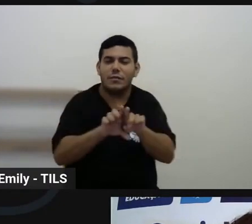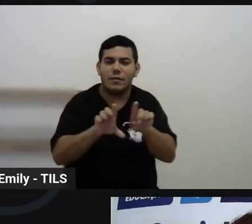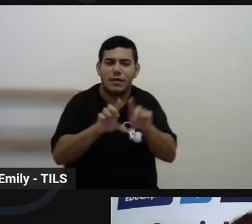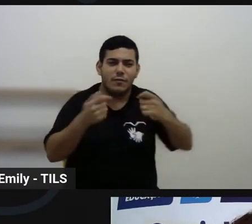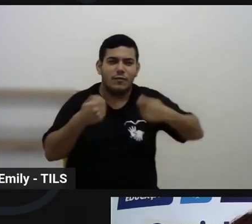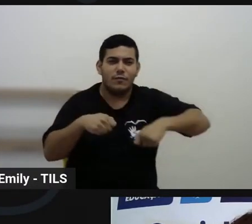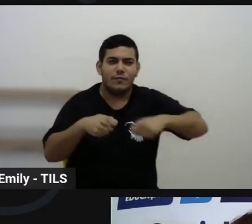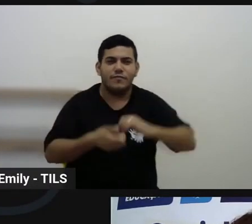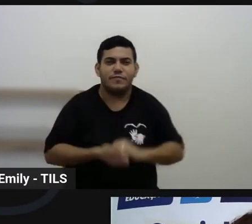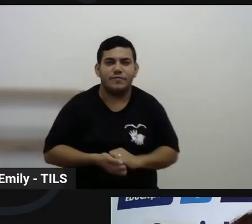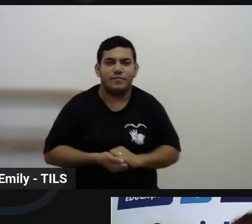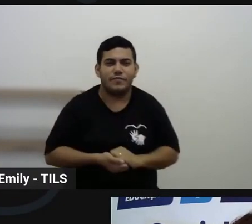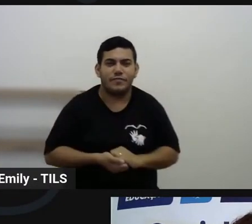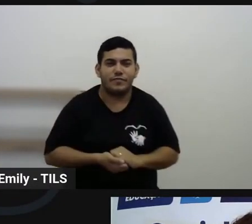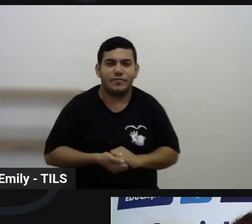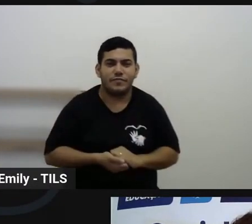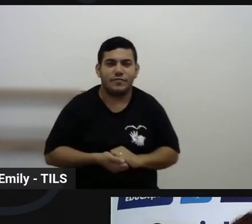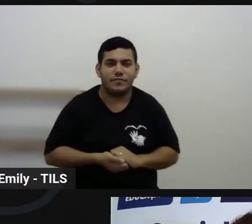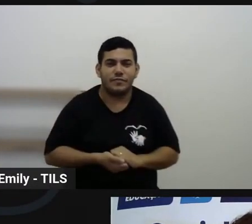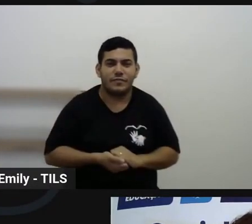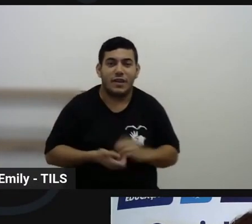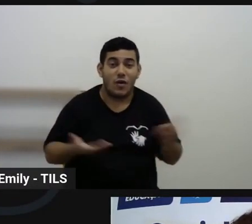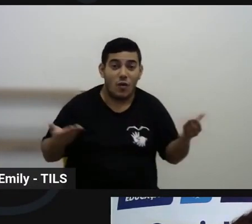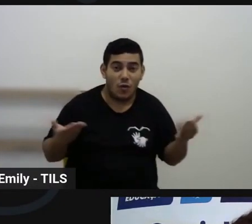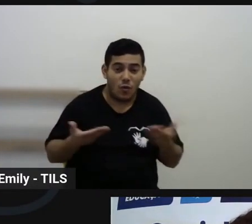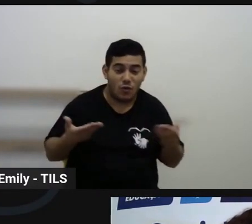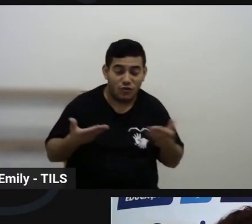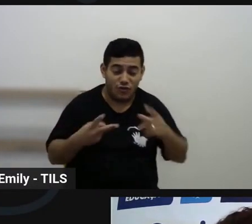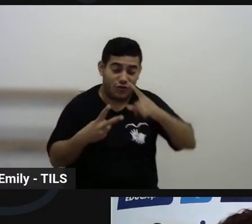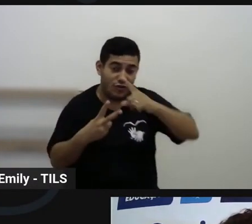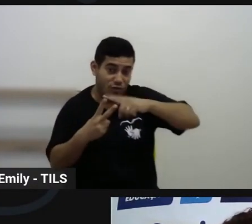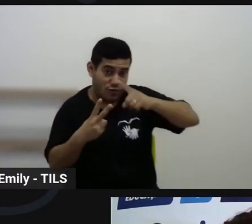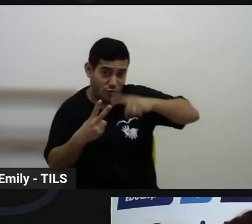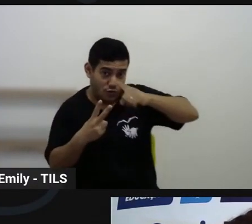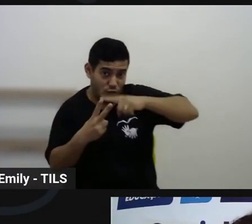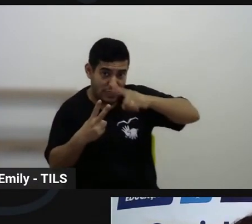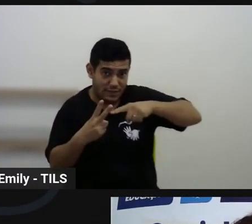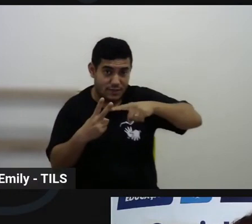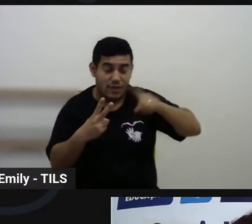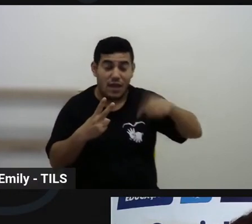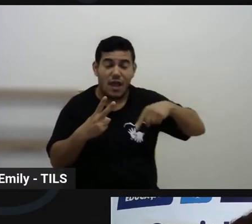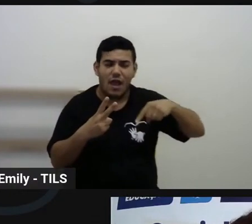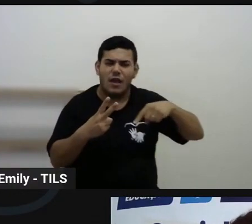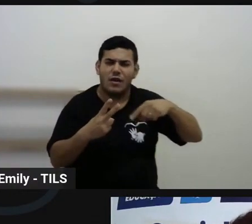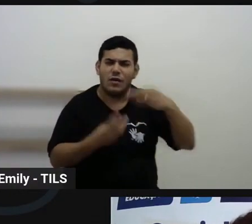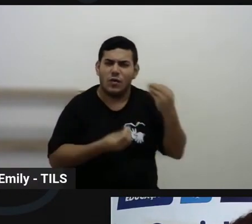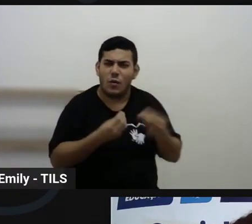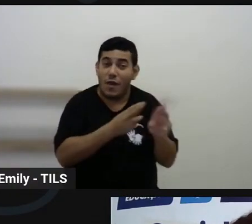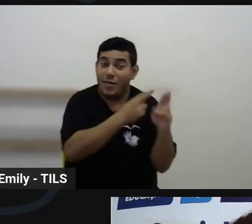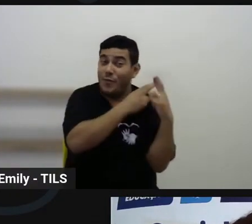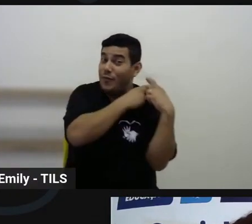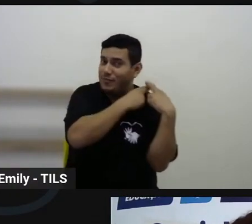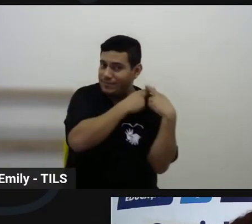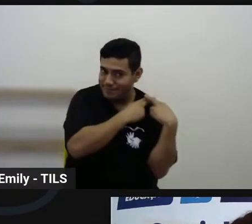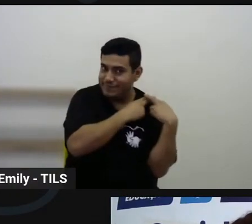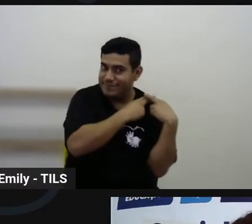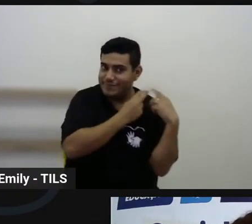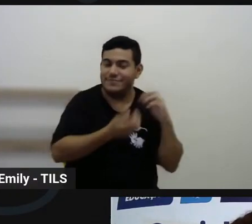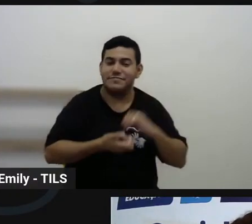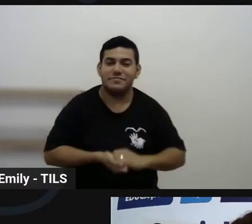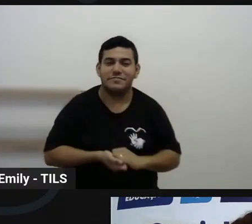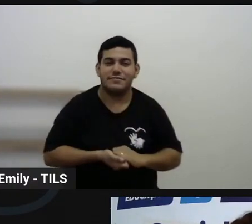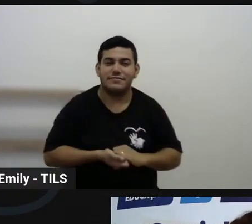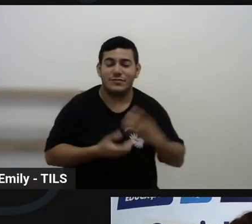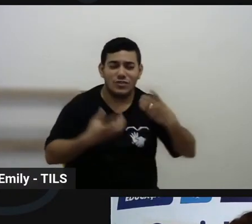pedagógicos. Hoje eu e Rafa estamos aqui com essa responsabilidade de estar